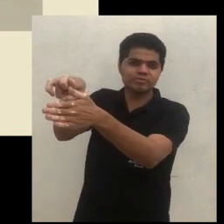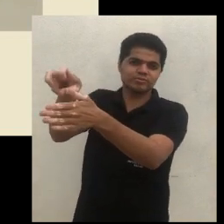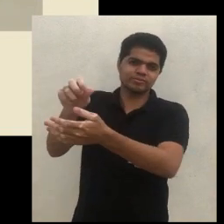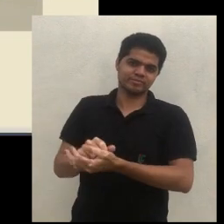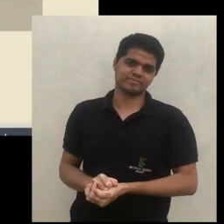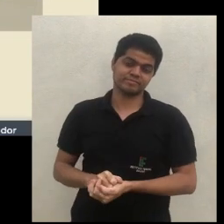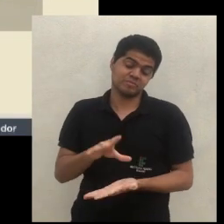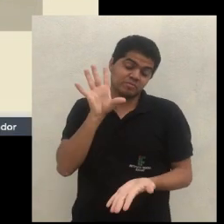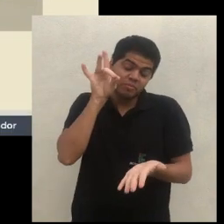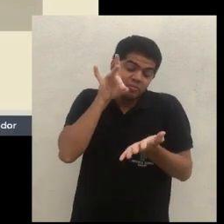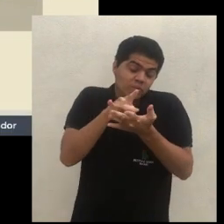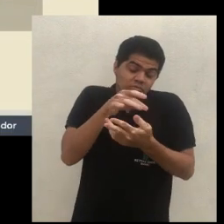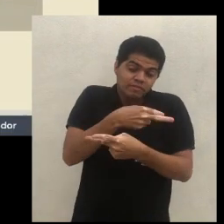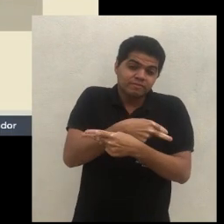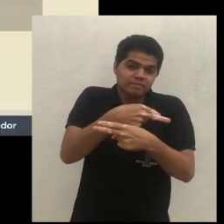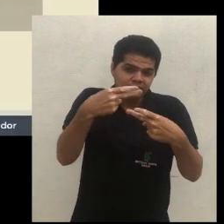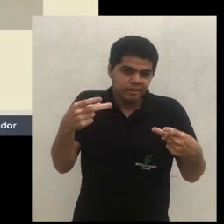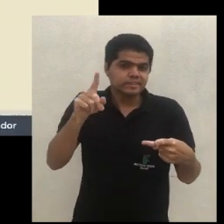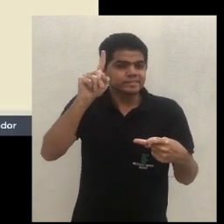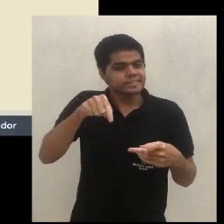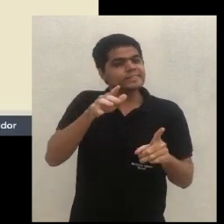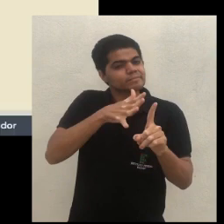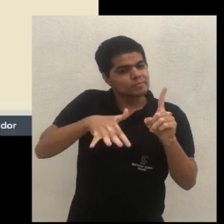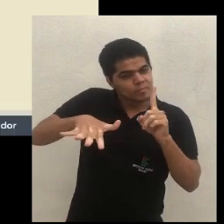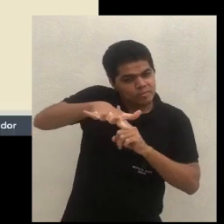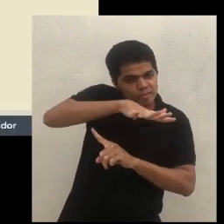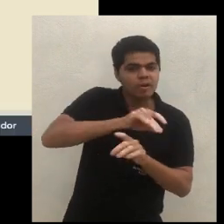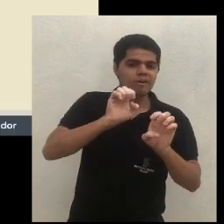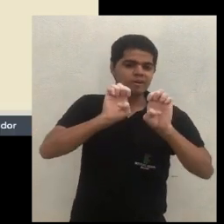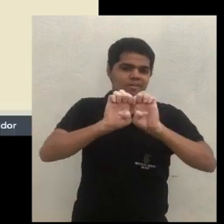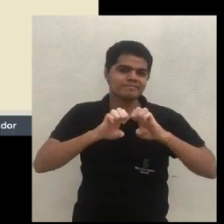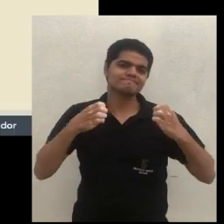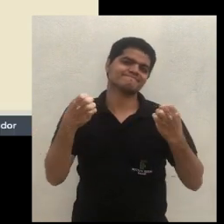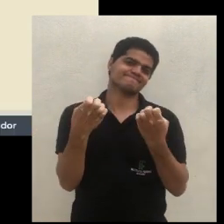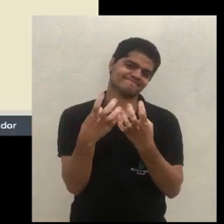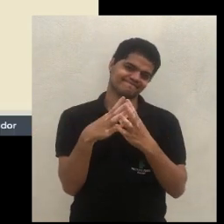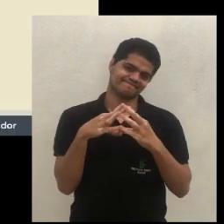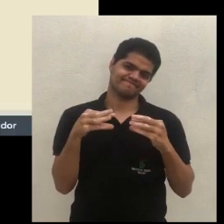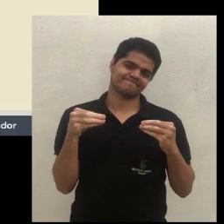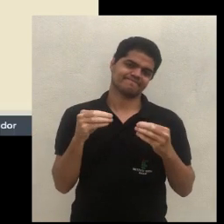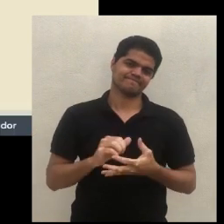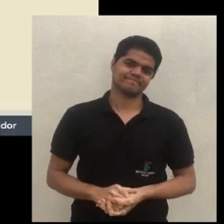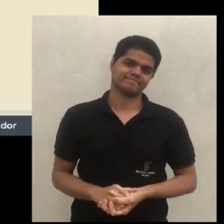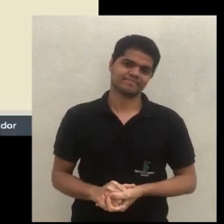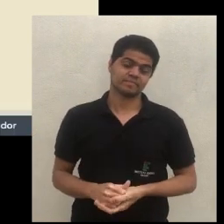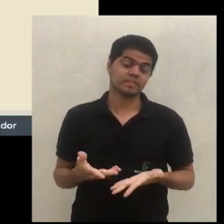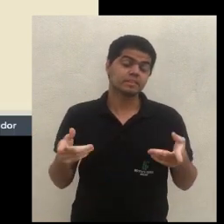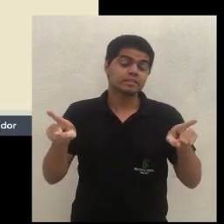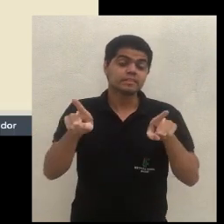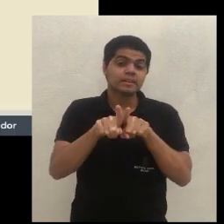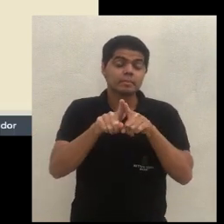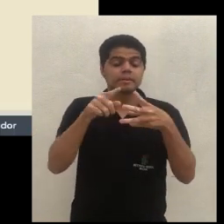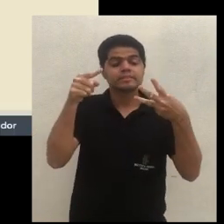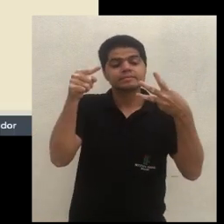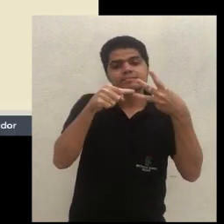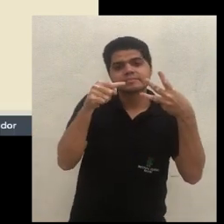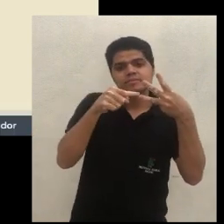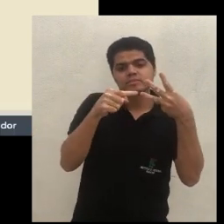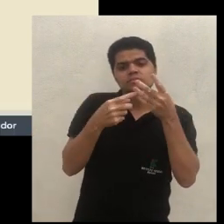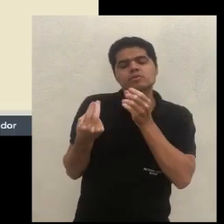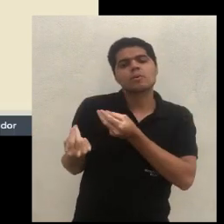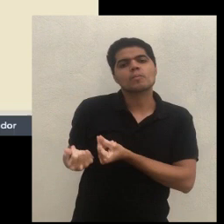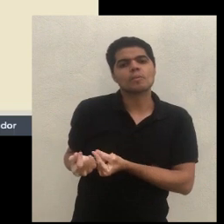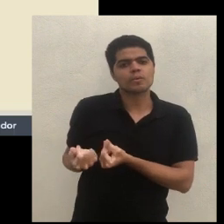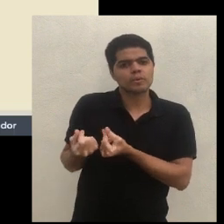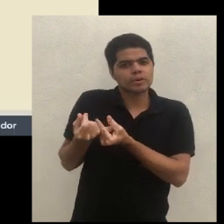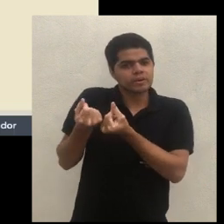funções, que a gente chamaria como funções ecológicas. Aí vem as funções econômicas, os princípios econômicos, né? Então vocês